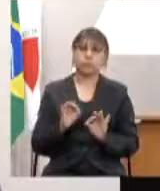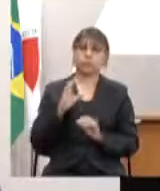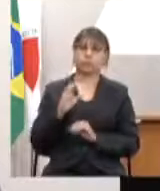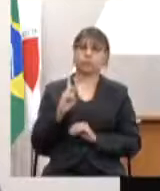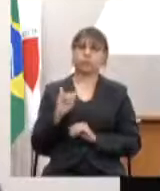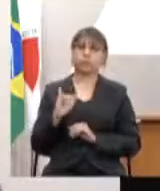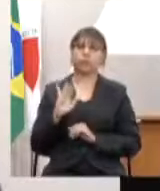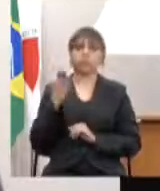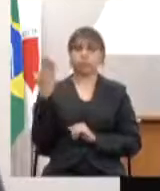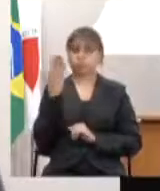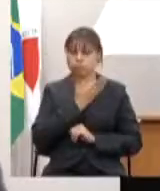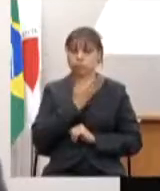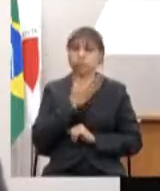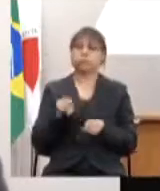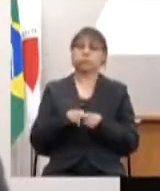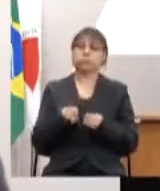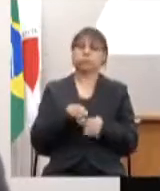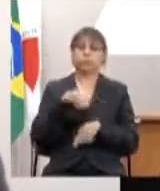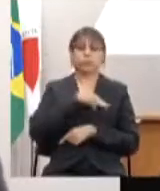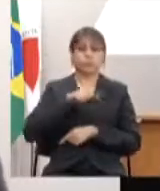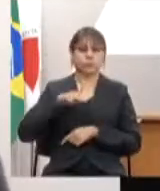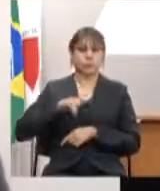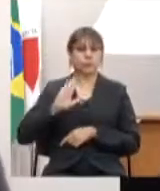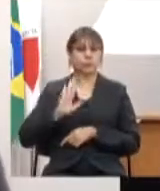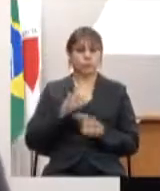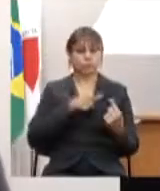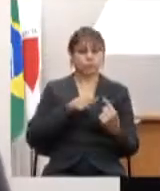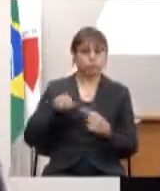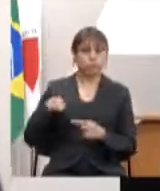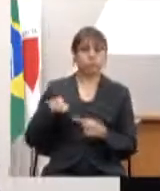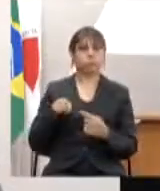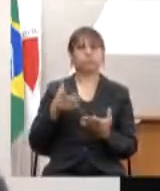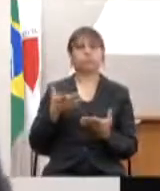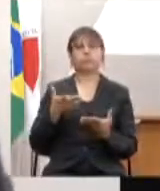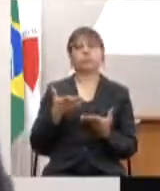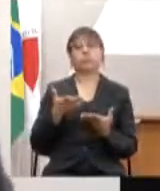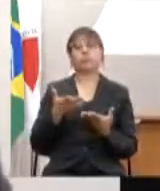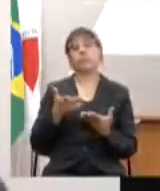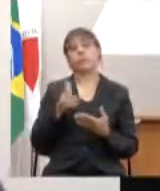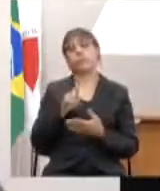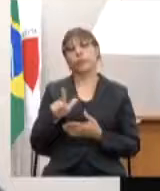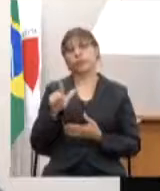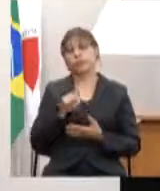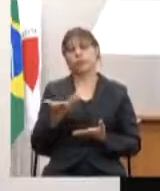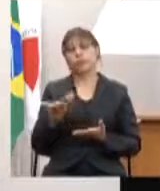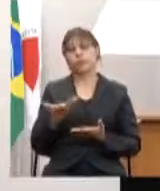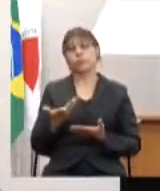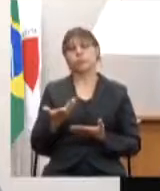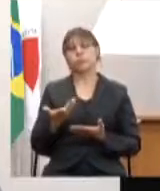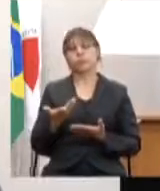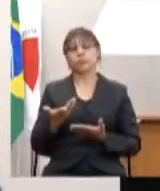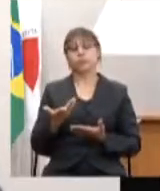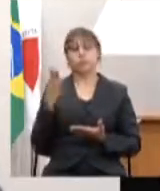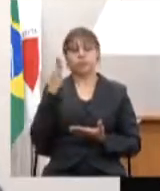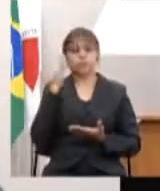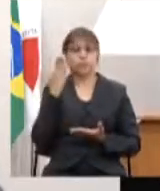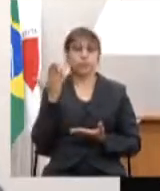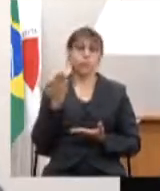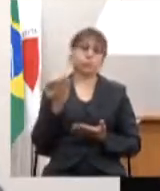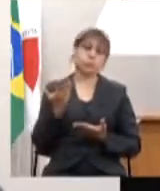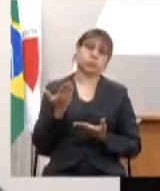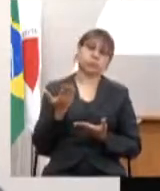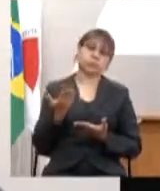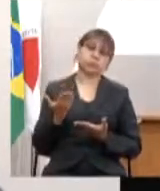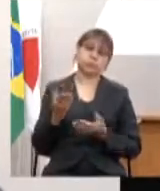o ministério público entrou com a ação lógico que não teve o trânsito julgado até entendo a precaução de quem não